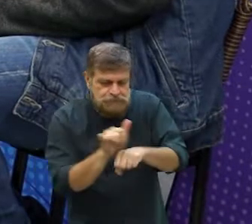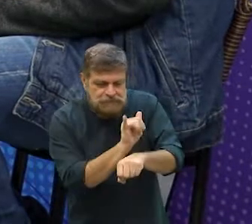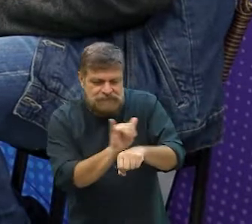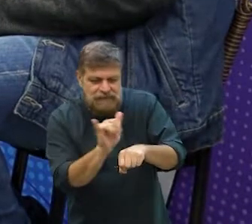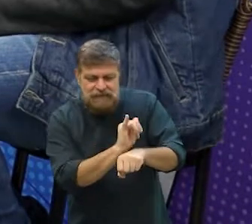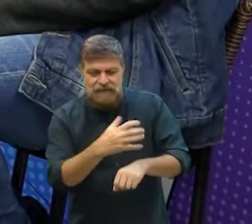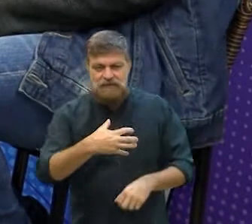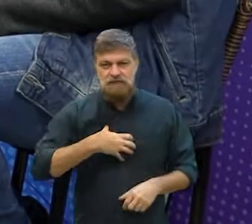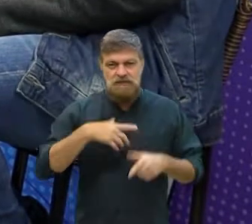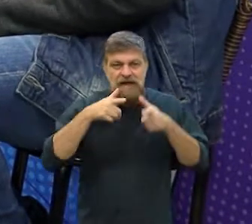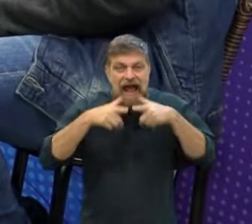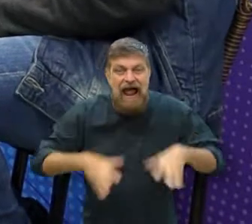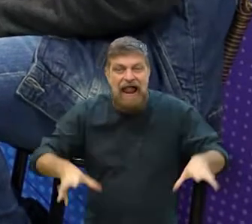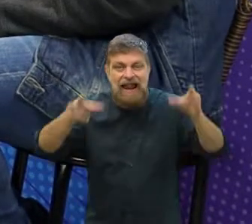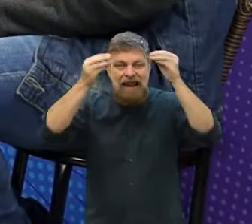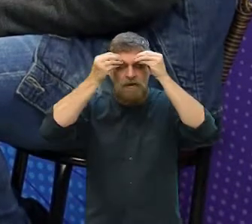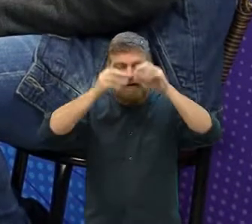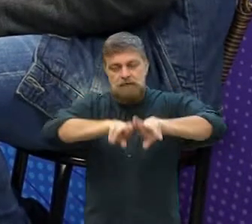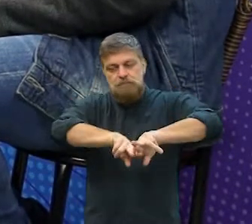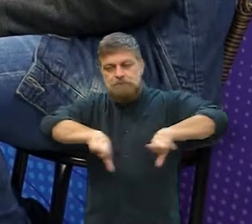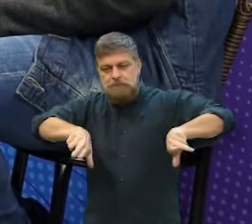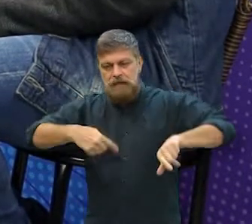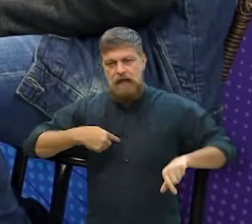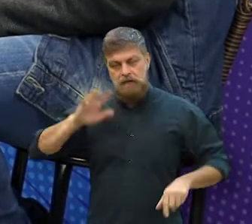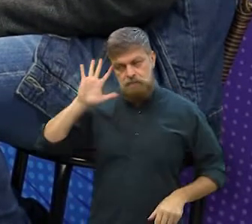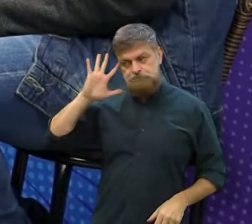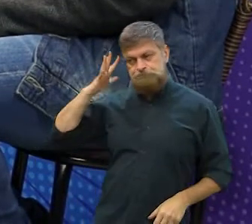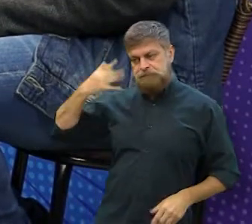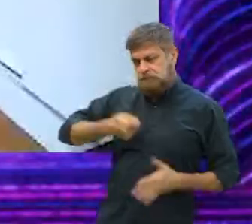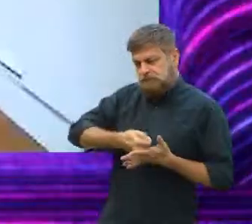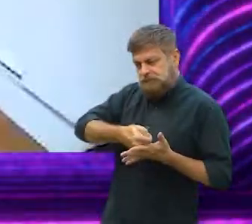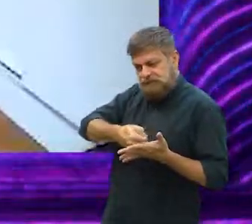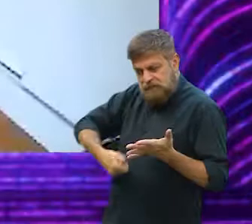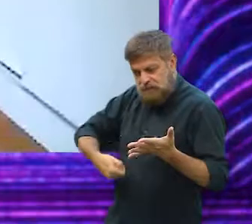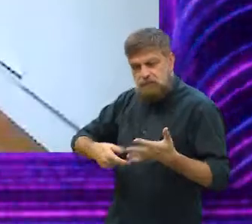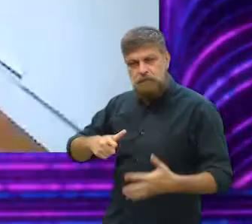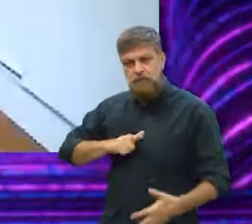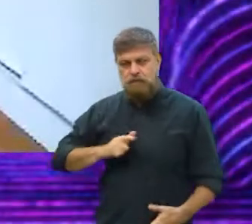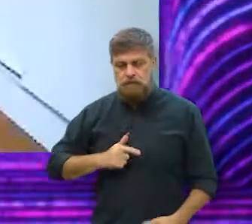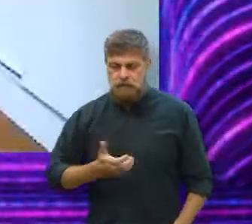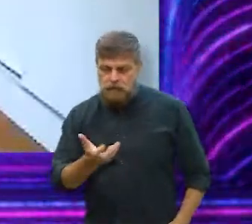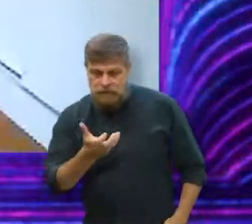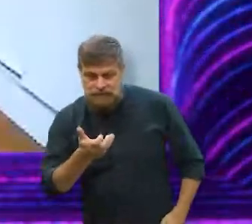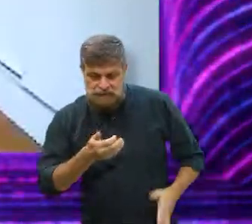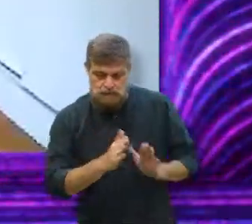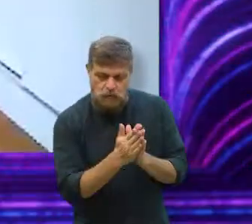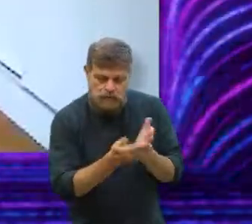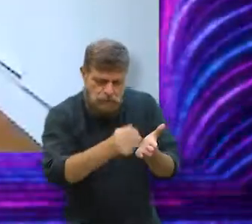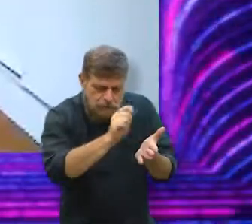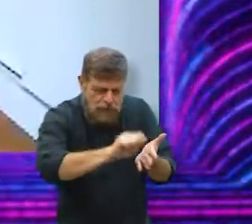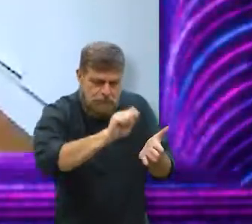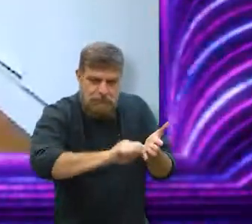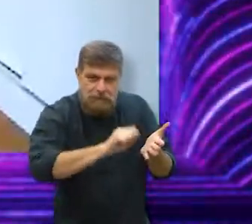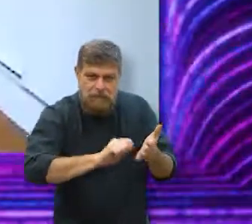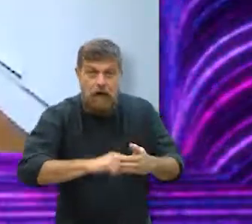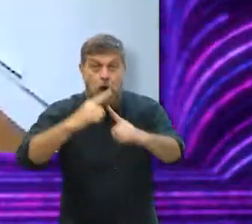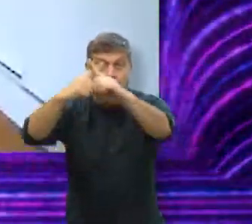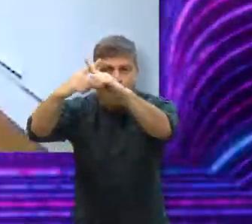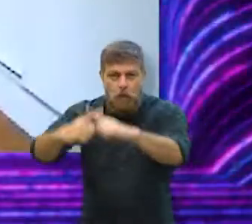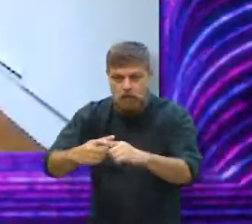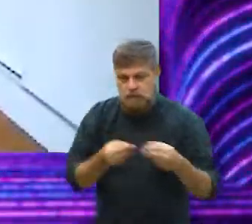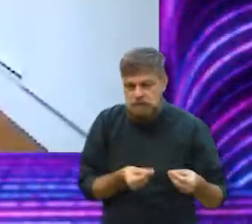jeitos, assim, outras linguagens, aí eu resolvi ser escritora, resolvi ser, escrevi um livro para um